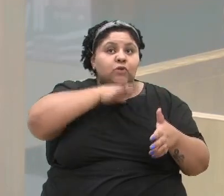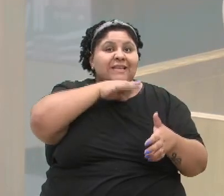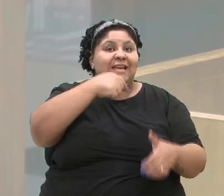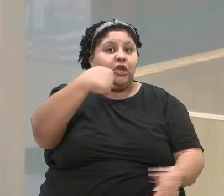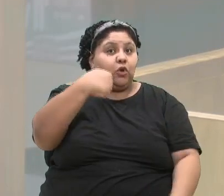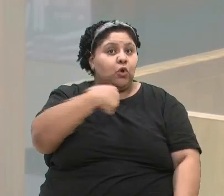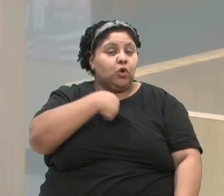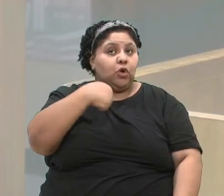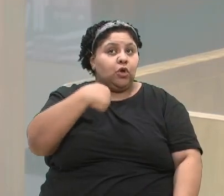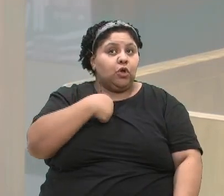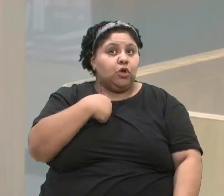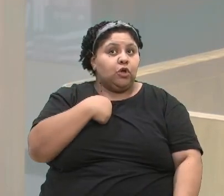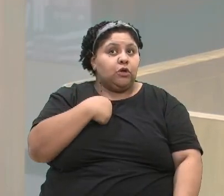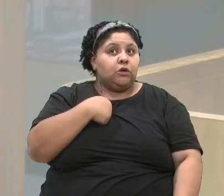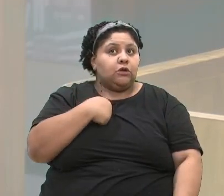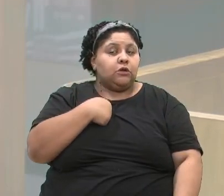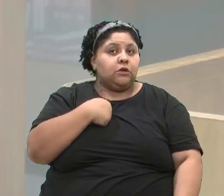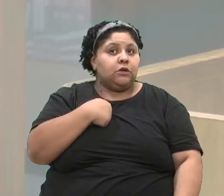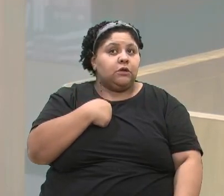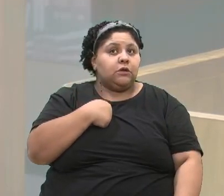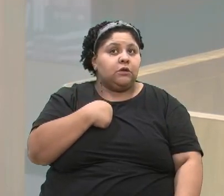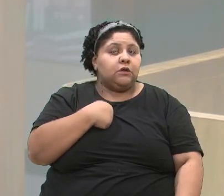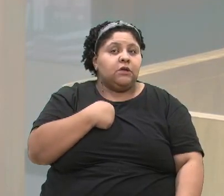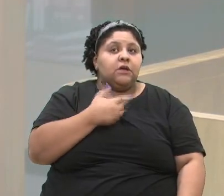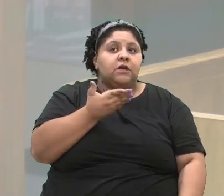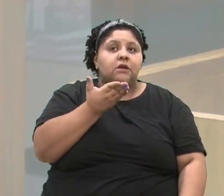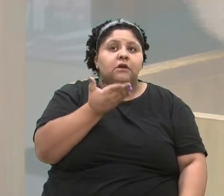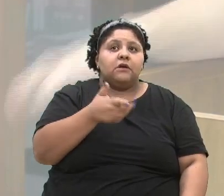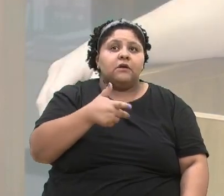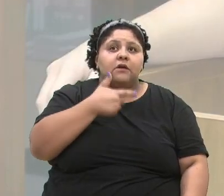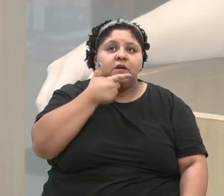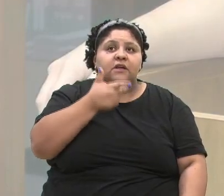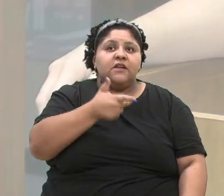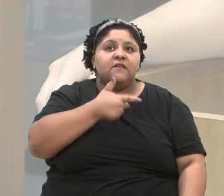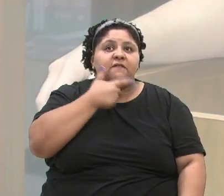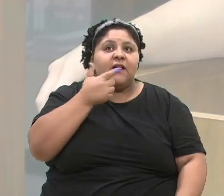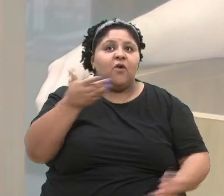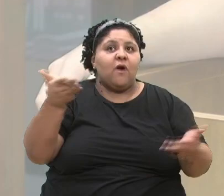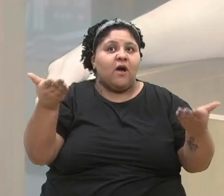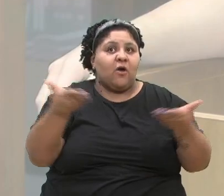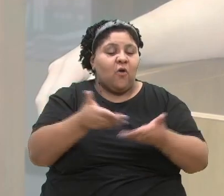jogou a terra para cima e disse, agora eu tenho onde cair morta.